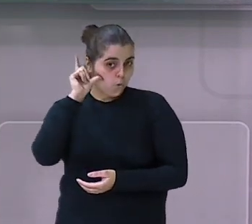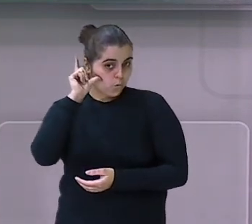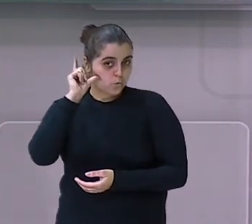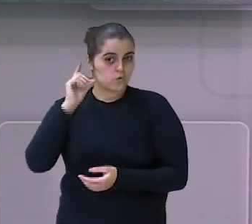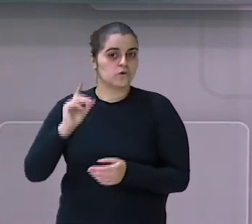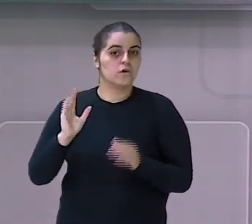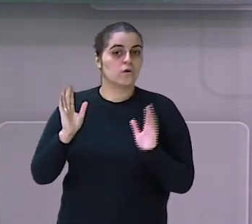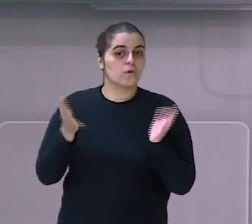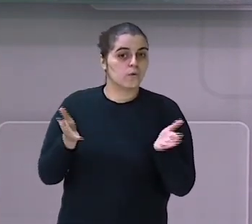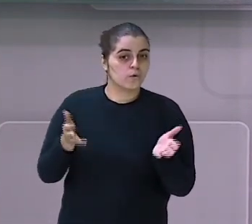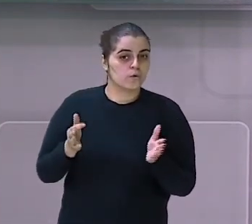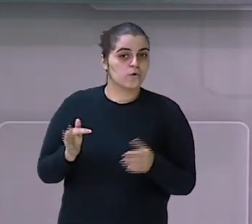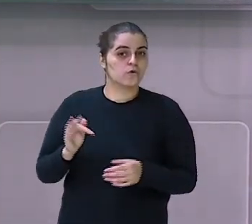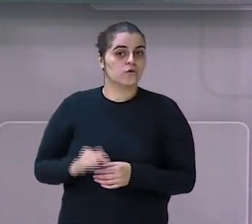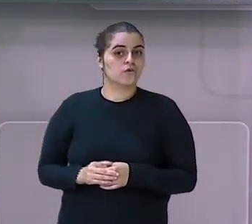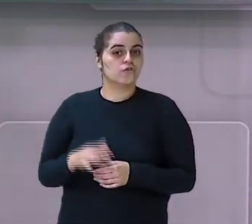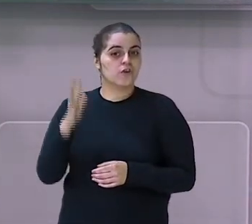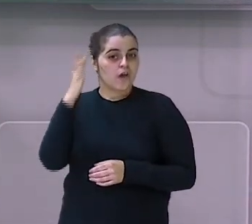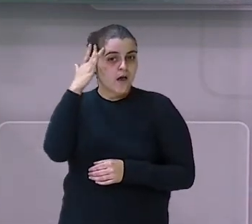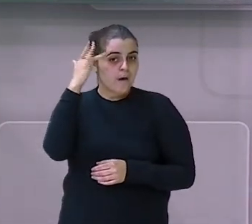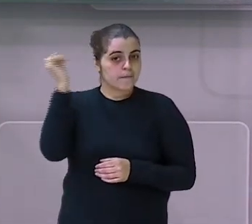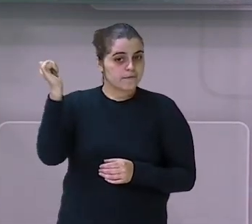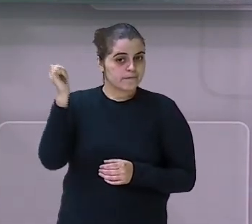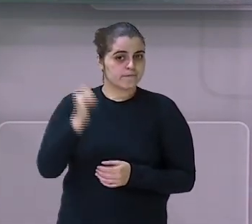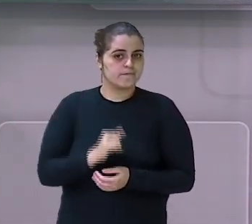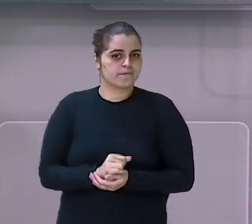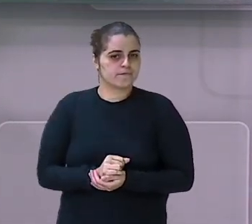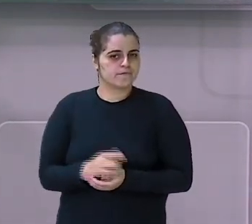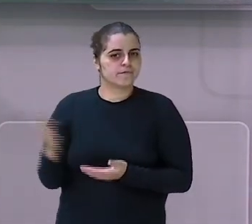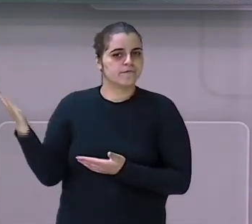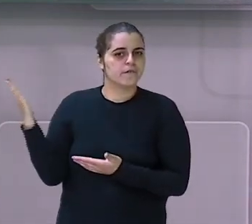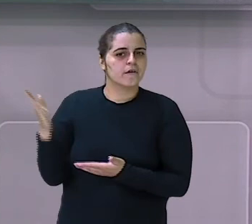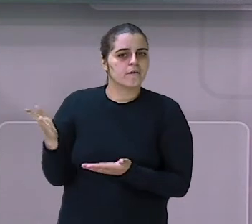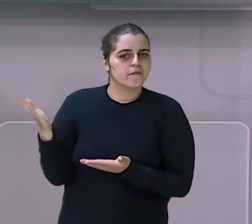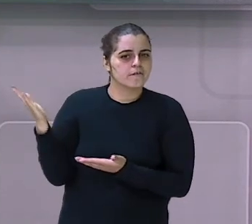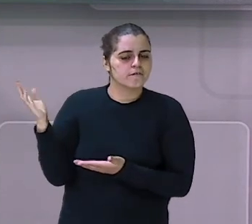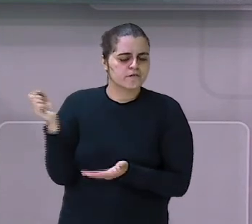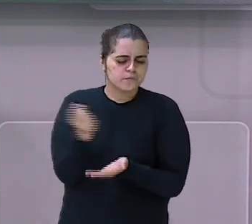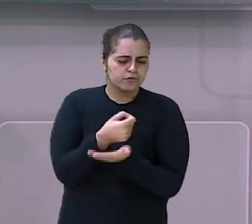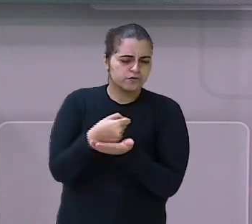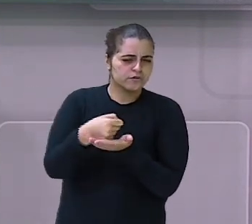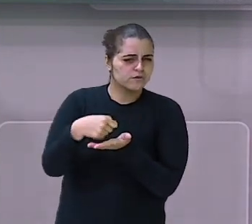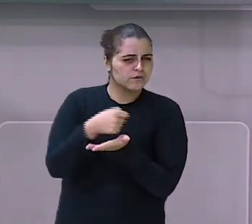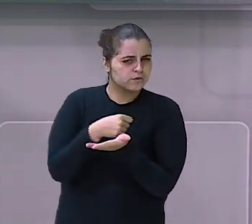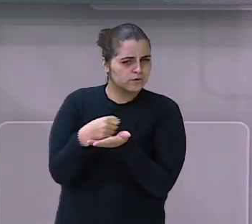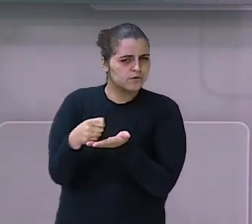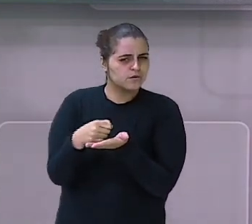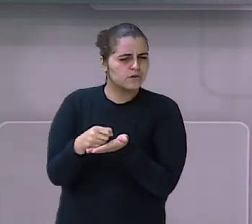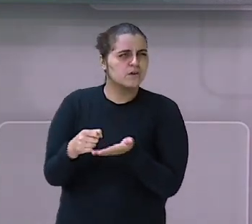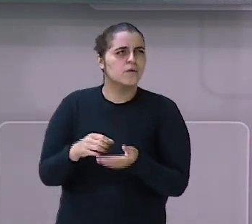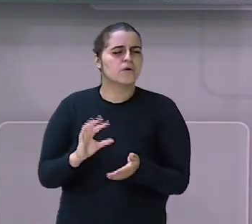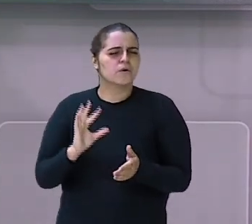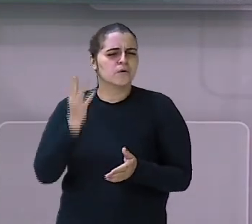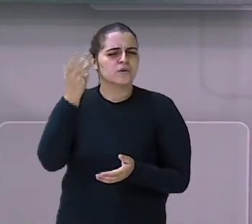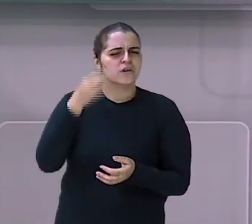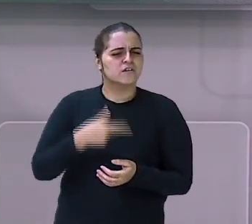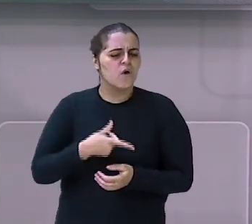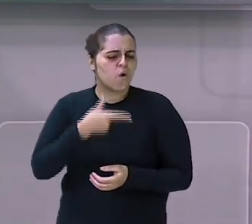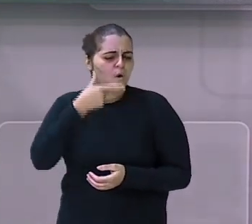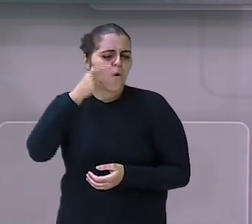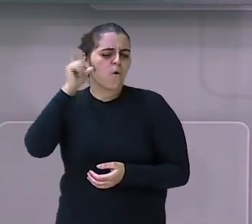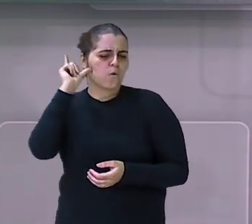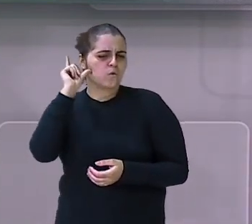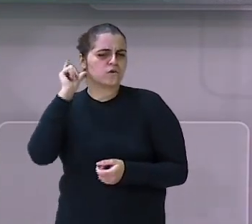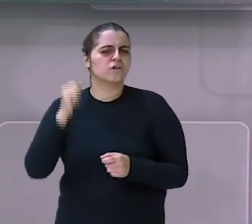Ontem, hoje e amanhã. Então, vamos anotar o que que aconteceu ontem com ele. que ele já